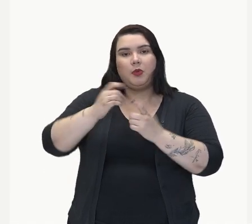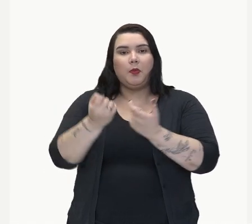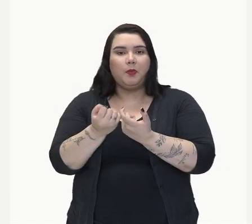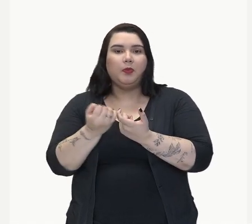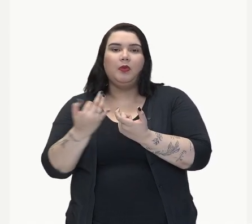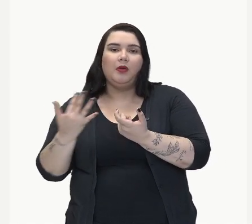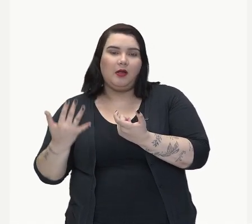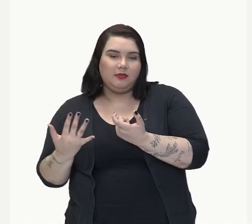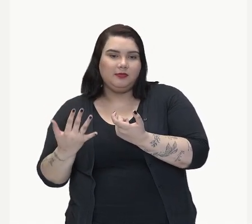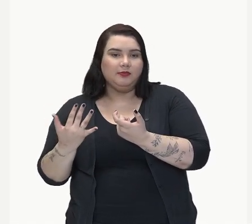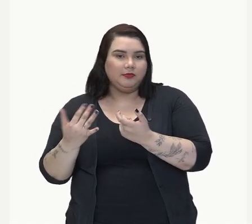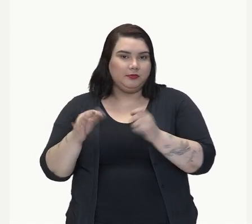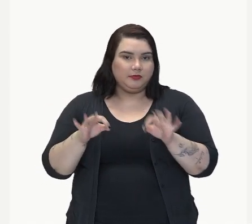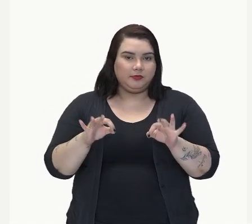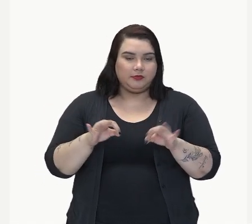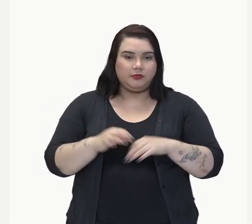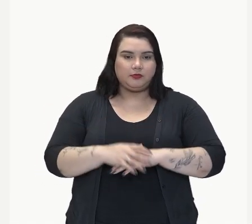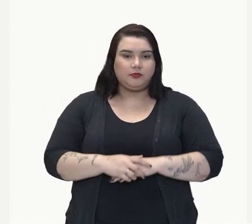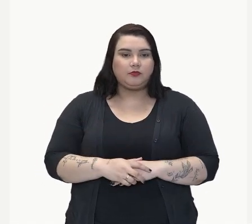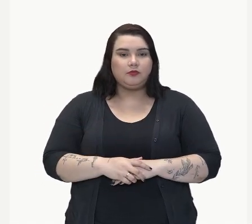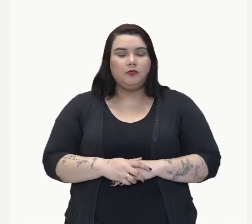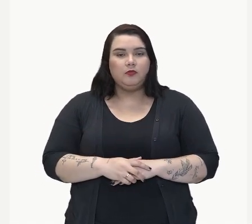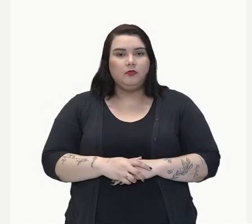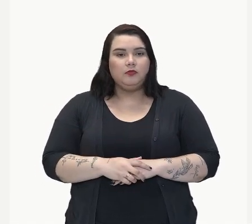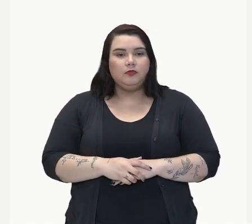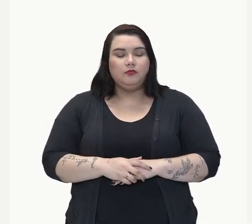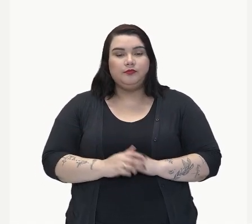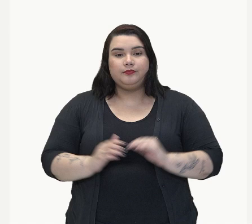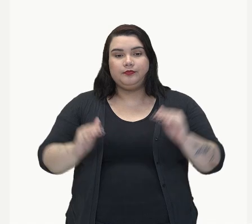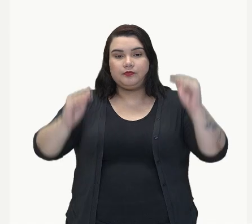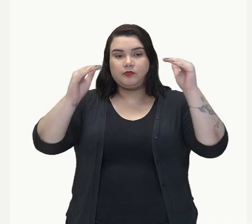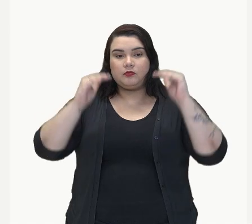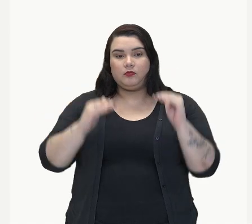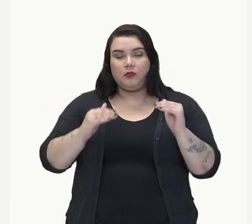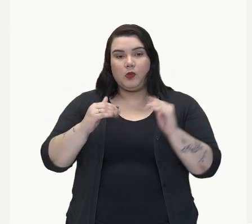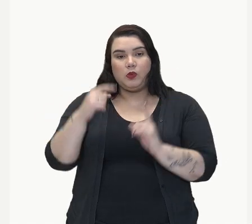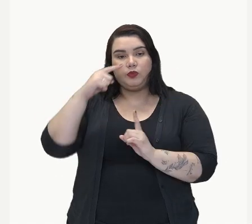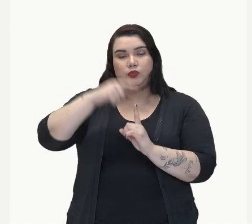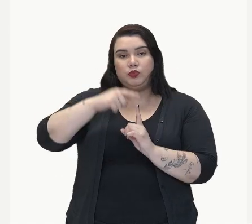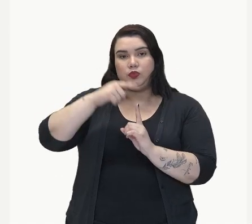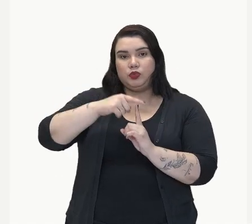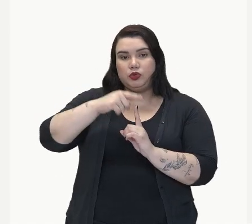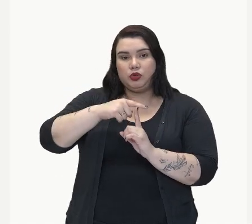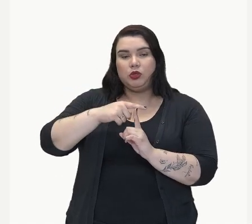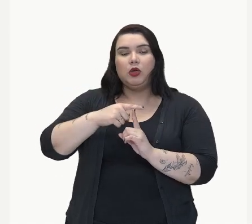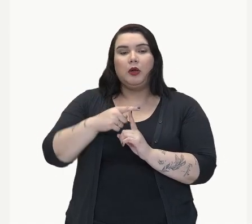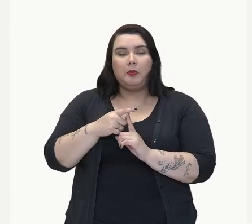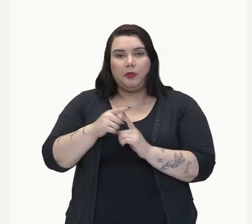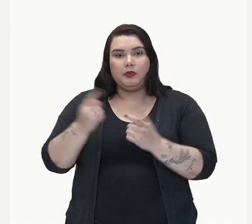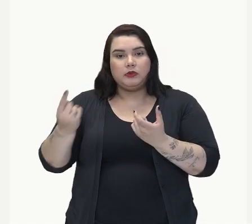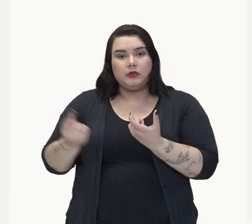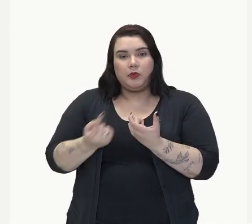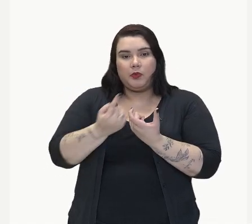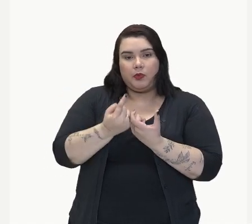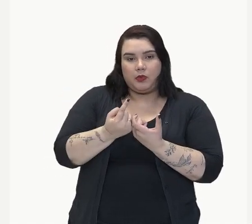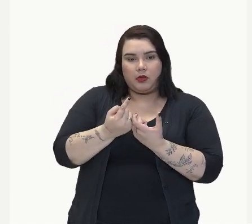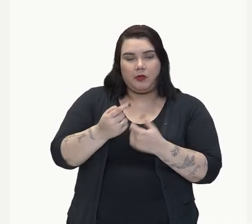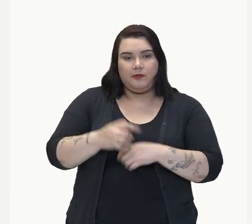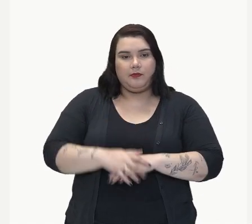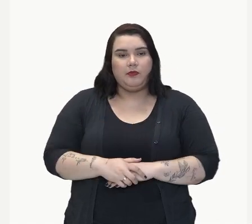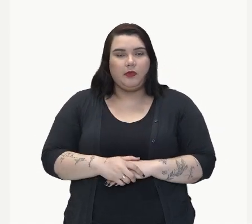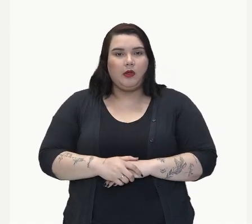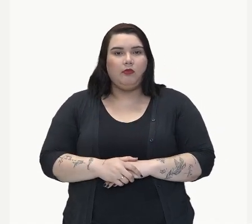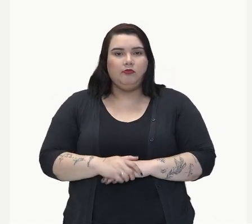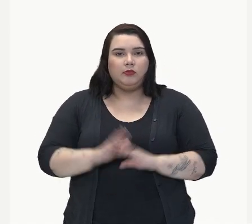vai para o plural. Tomei meia taça de vinho. Está